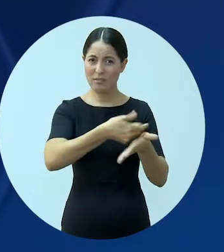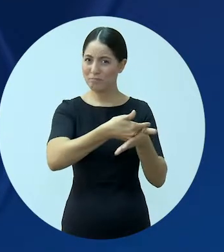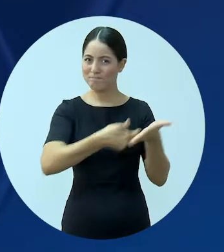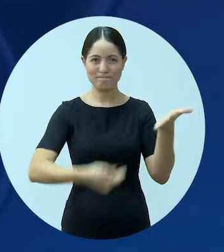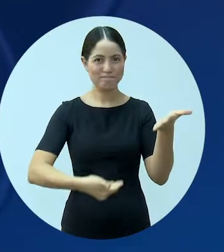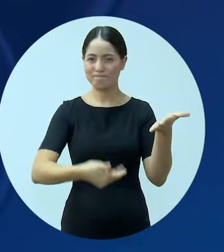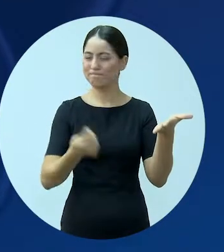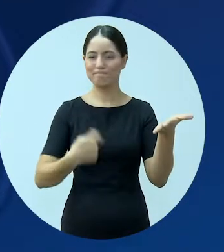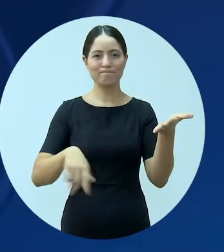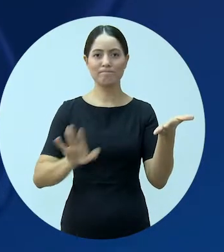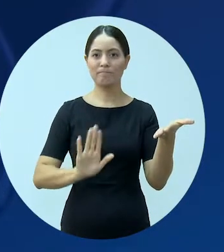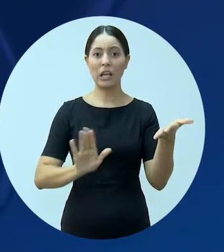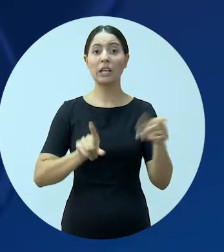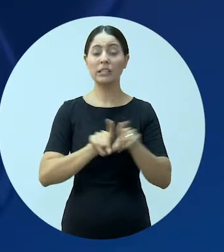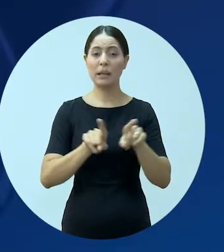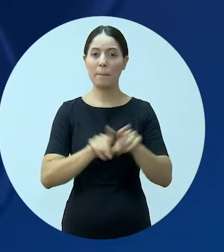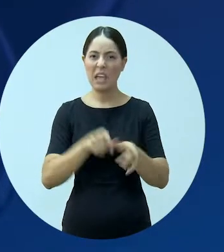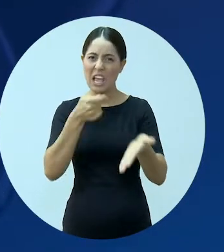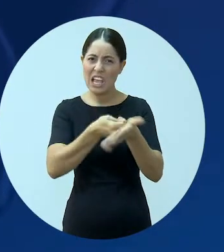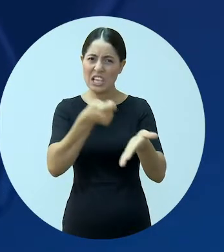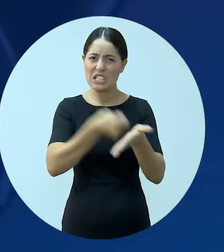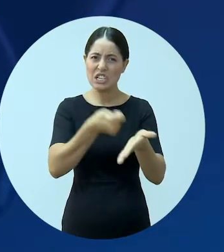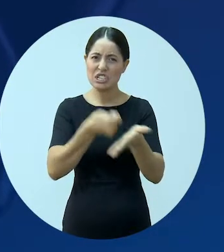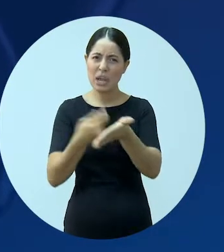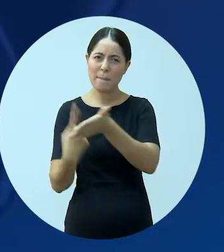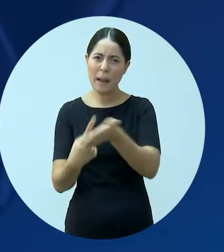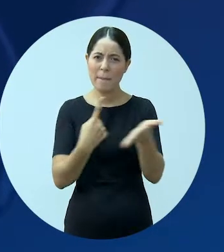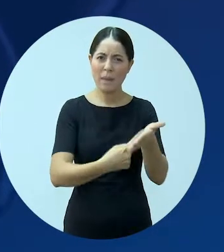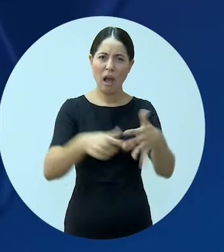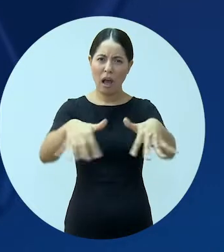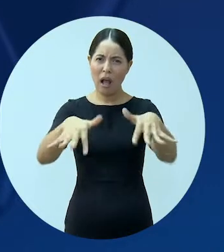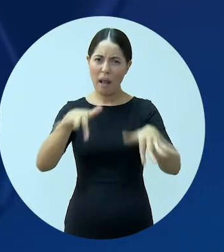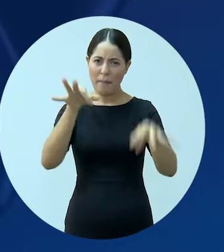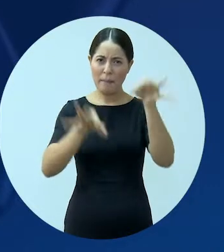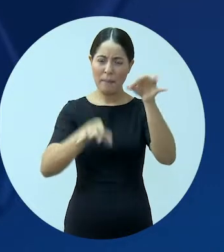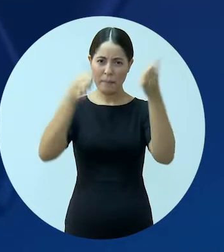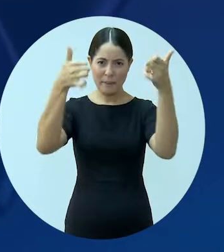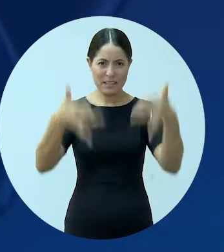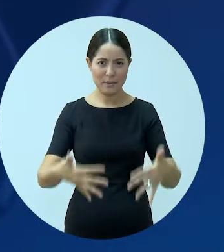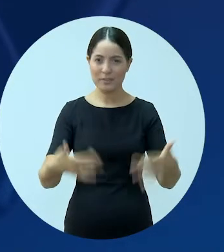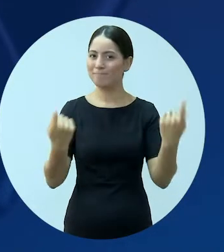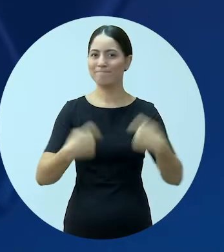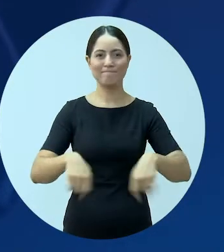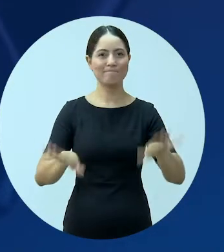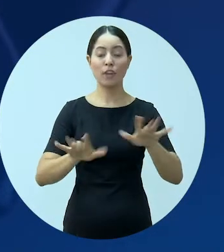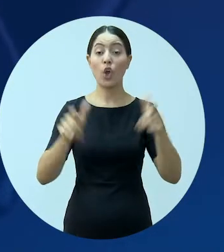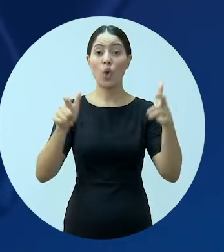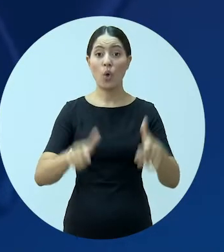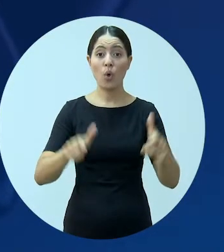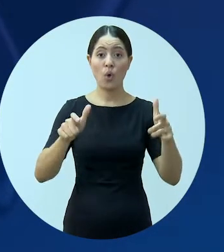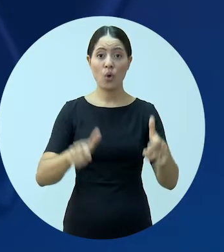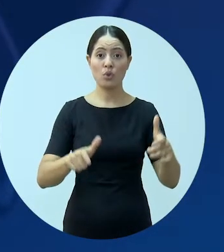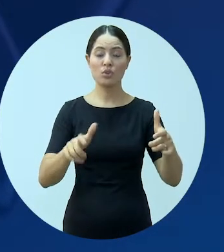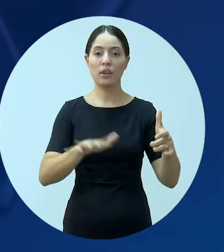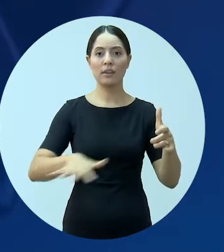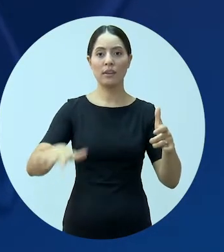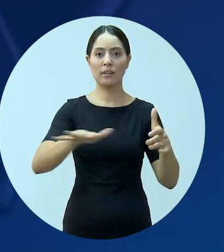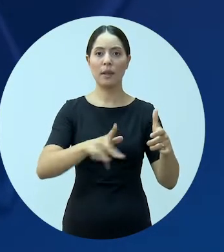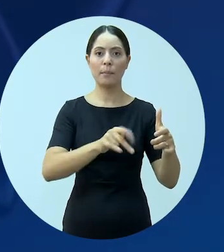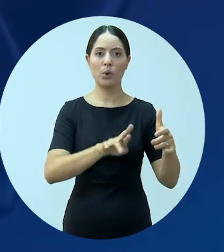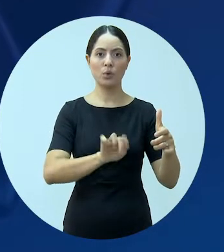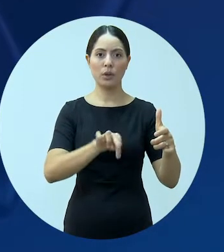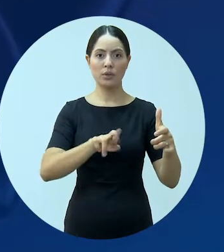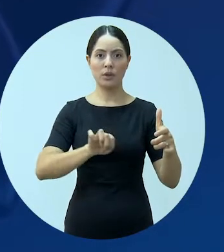formulários e nem exigir justificativas para marcação de audiências na Procuradoria Eleitoral do